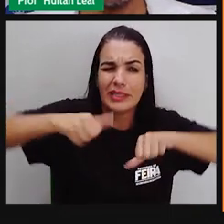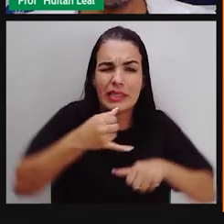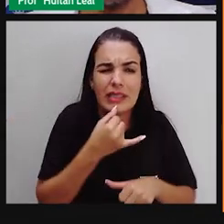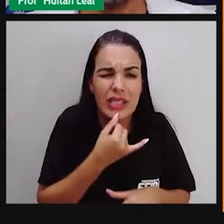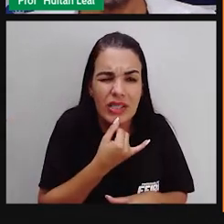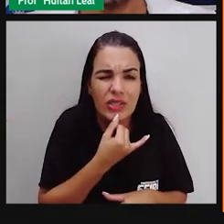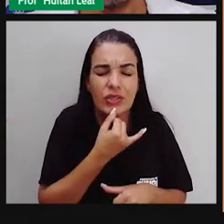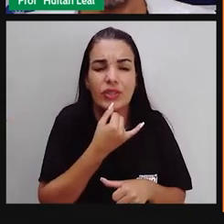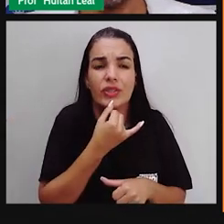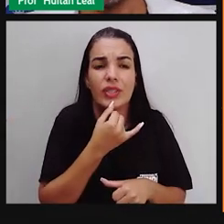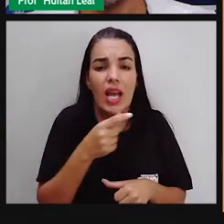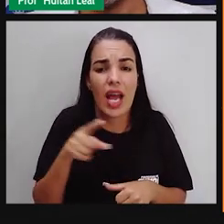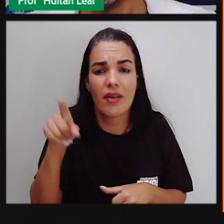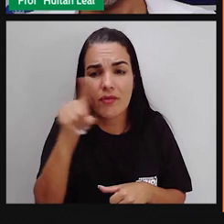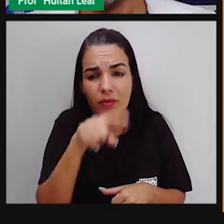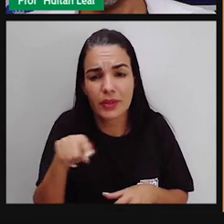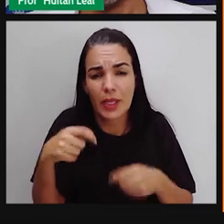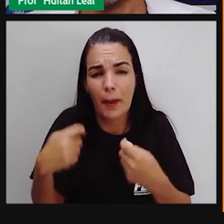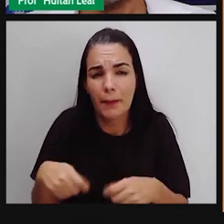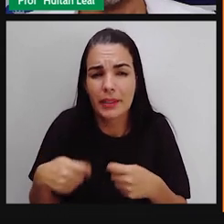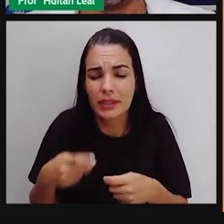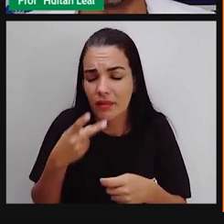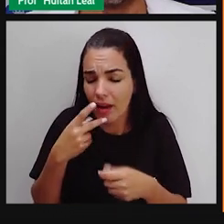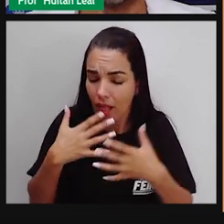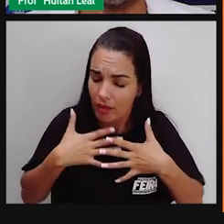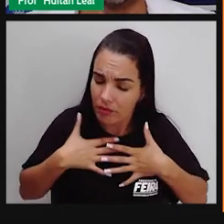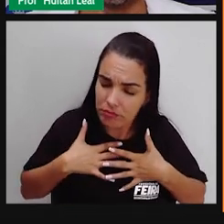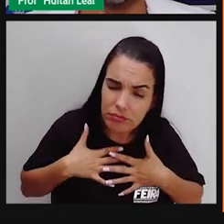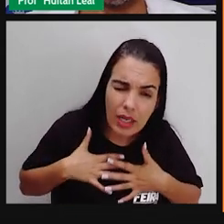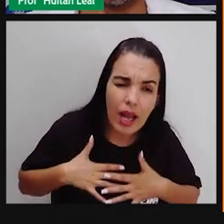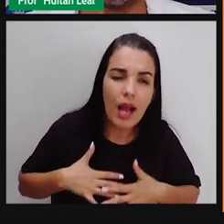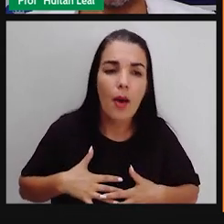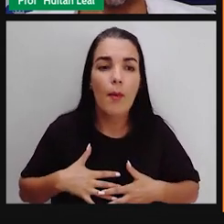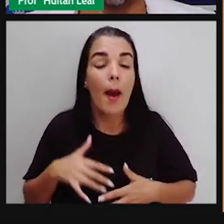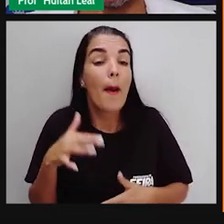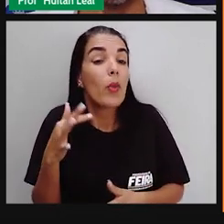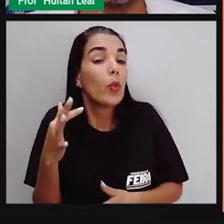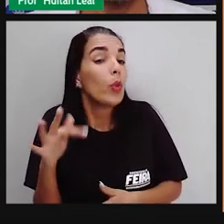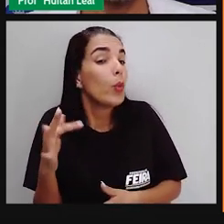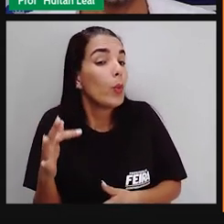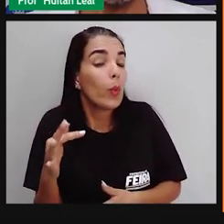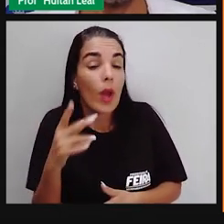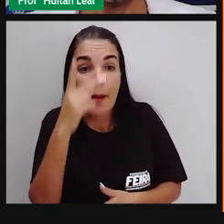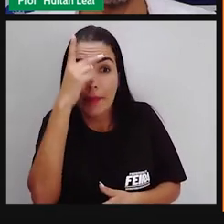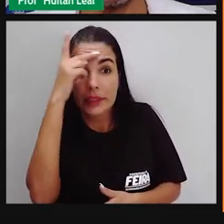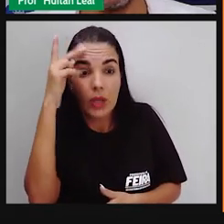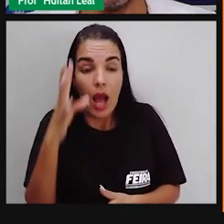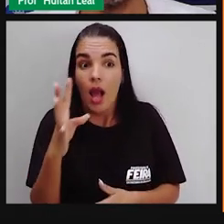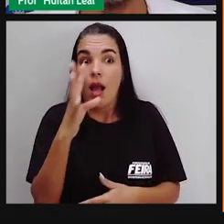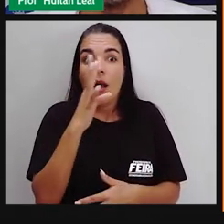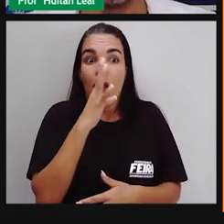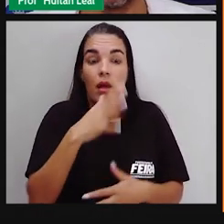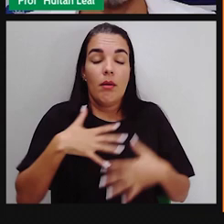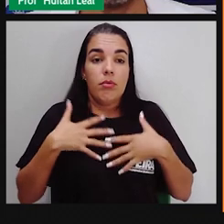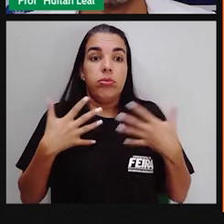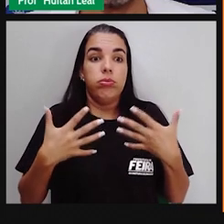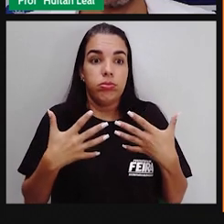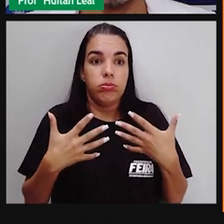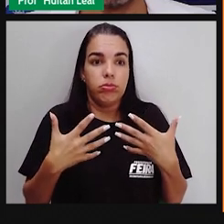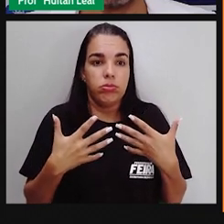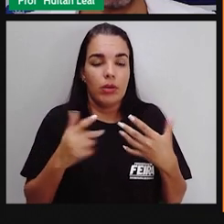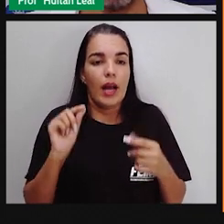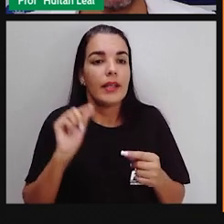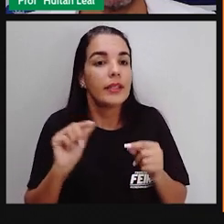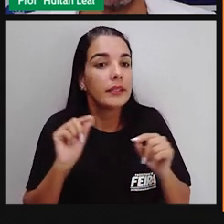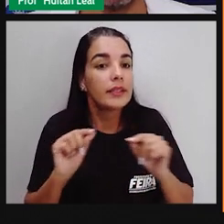dar uma volta, vai tentar falar de uma forma mais tranquila, mais amena, para não assustar e não chocar a pessoa